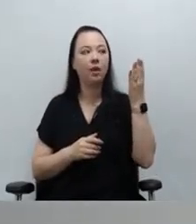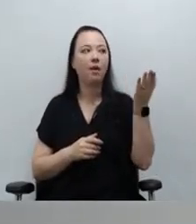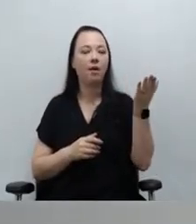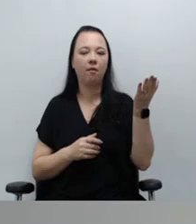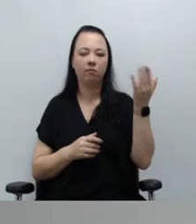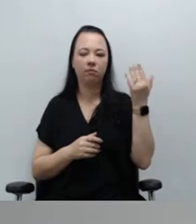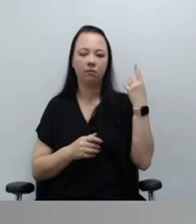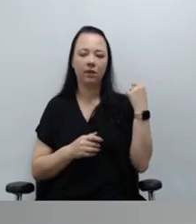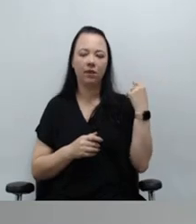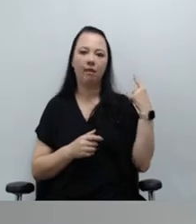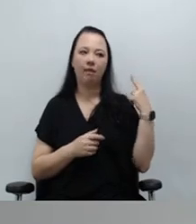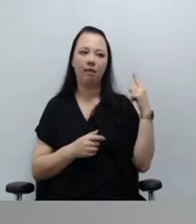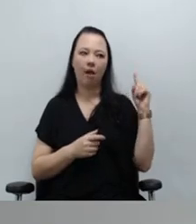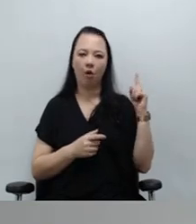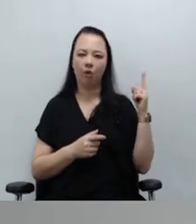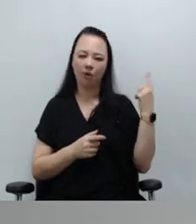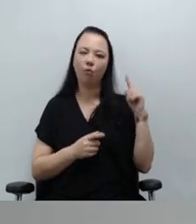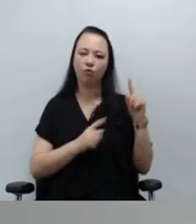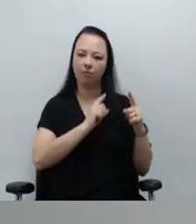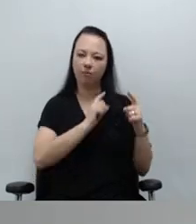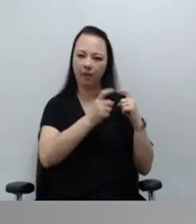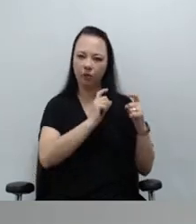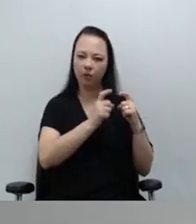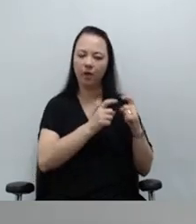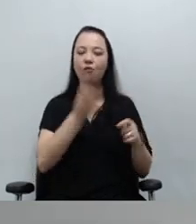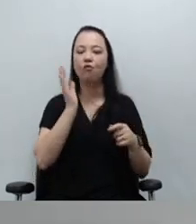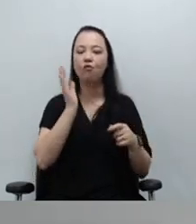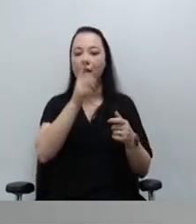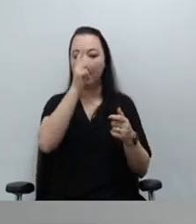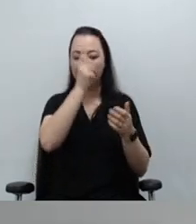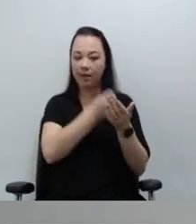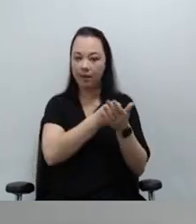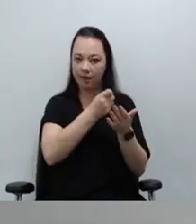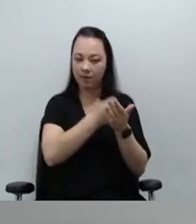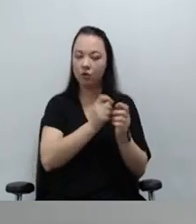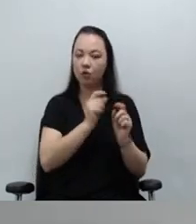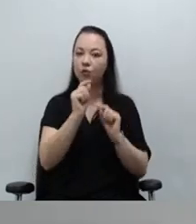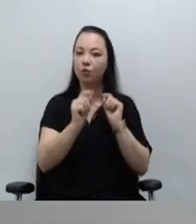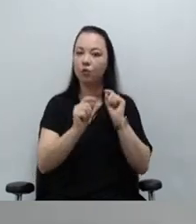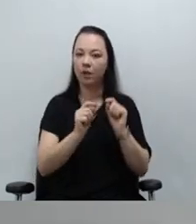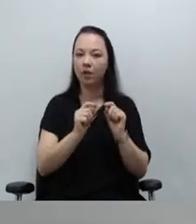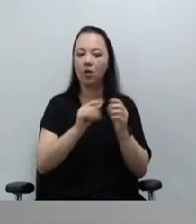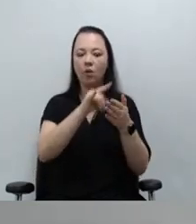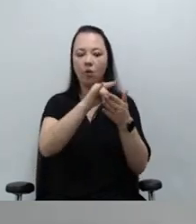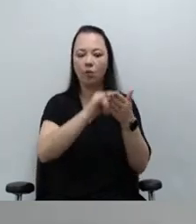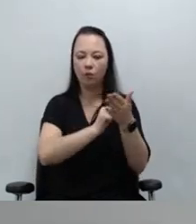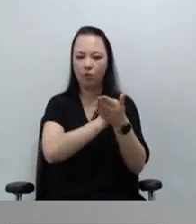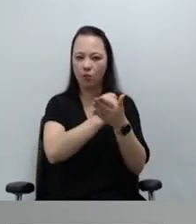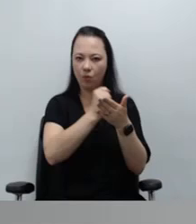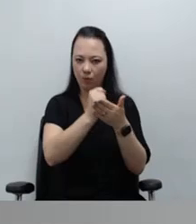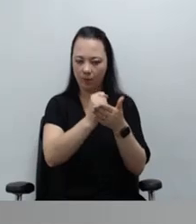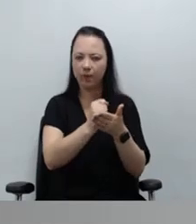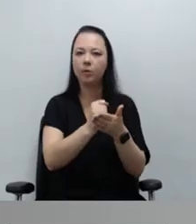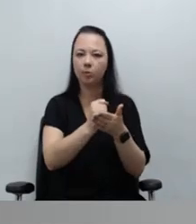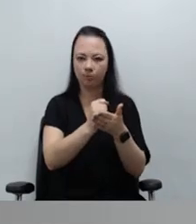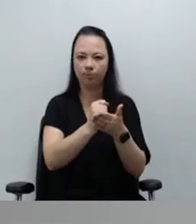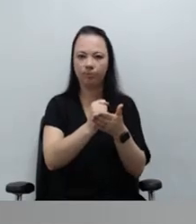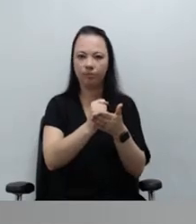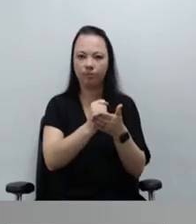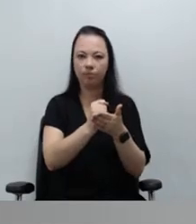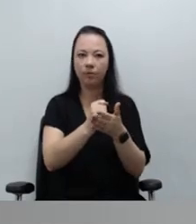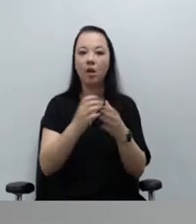decidido, ou pelo menos cogitado, vendo um documento circulando, assim, nos grupos